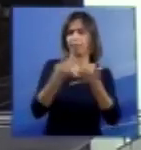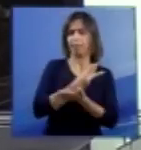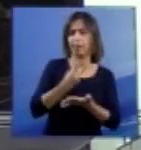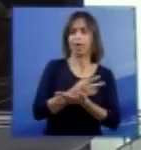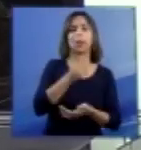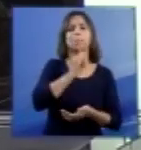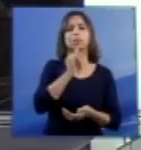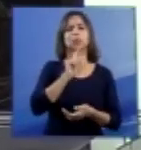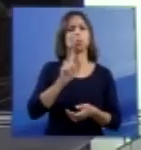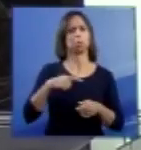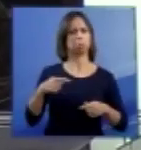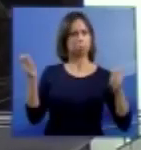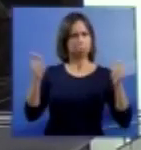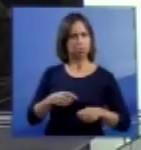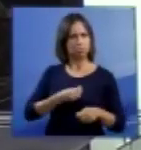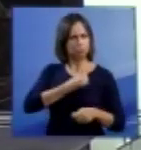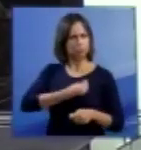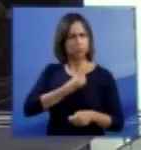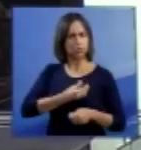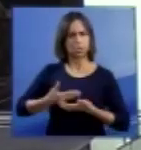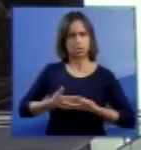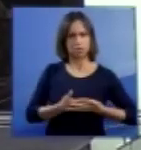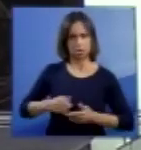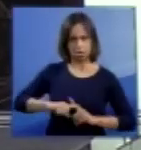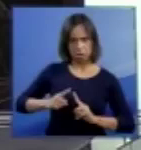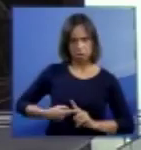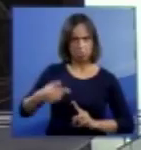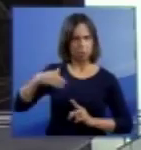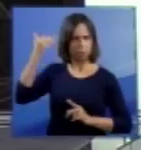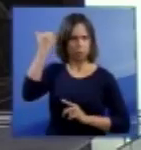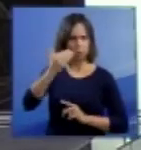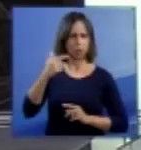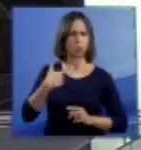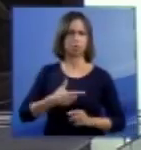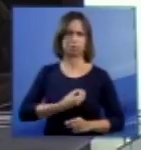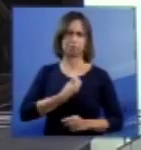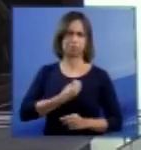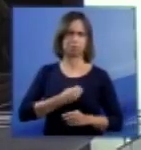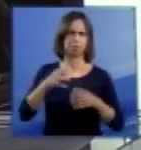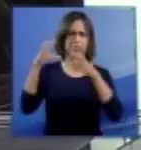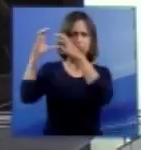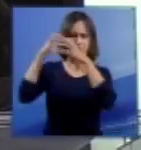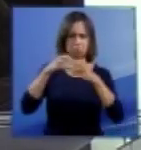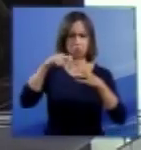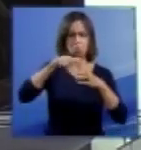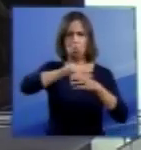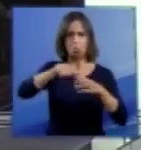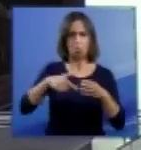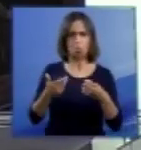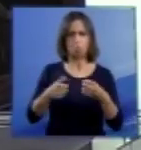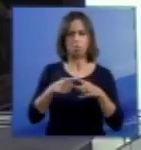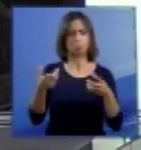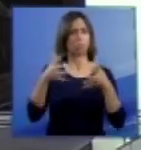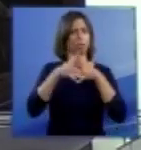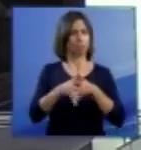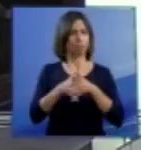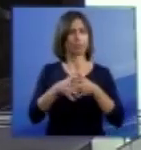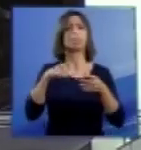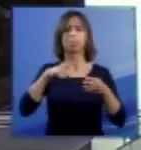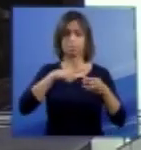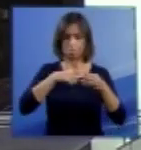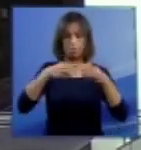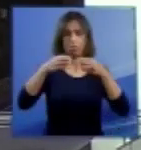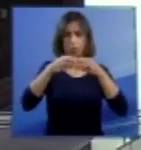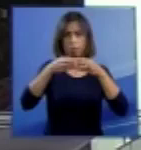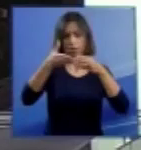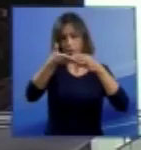não há potencialidade de vida no anencefalo porque não há vida sem cérebro e considera-se nessas opiniões equivocadas que ele não tenha cérebro,